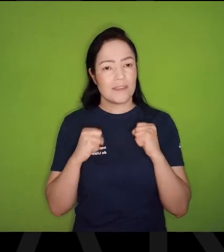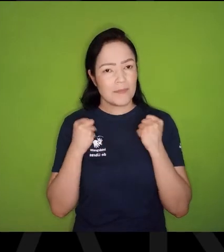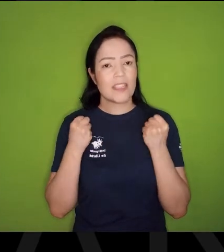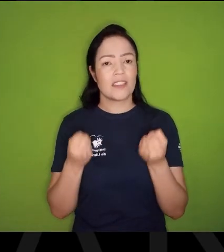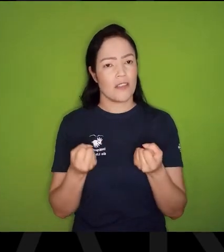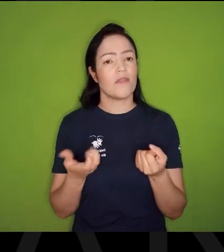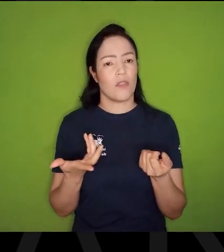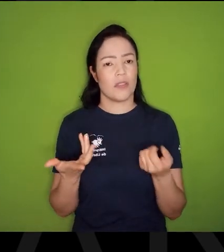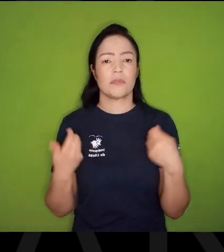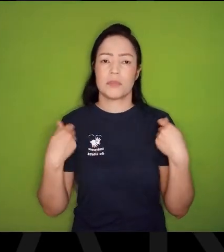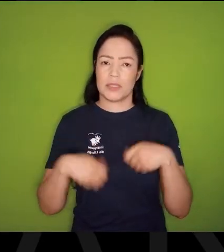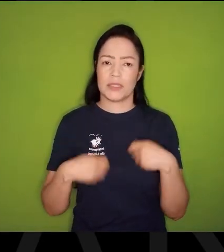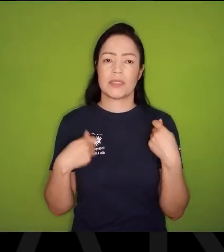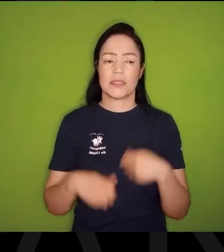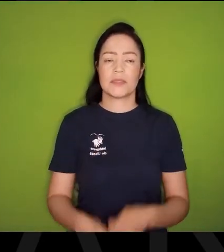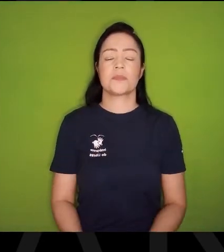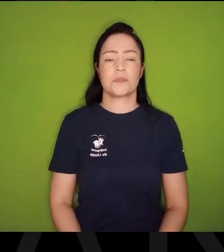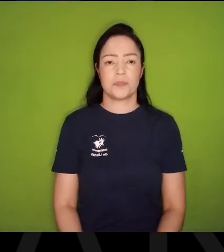sabe,